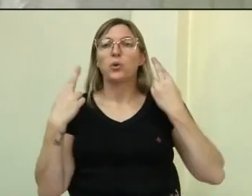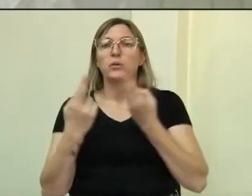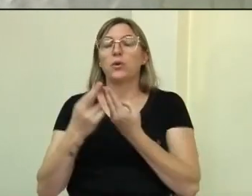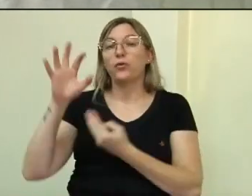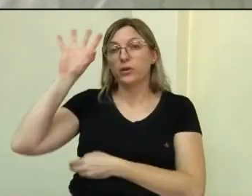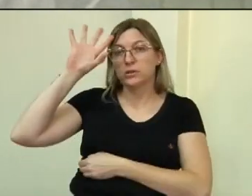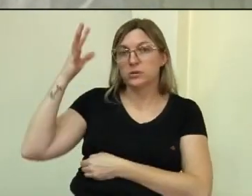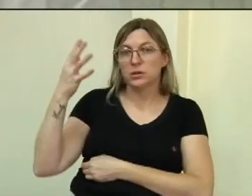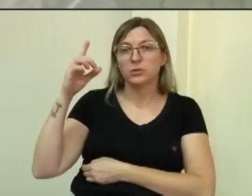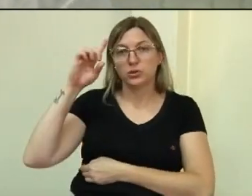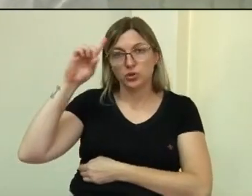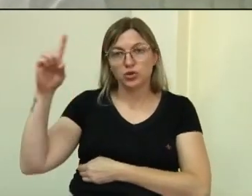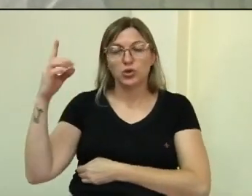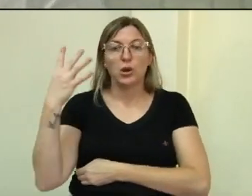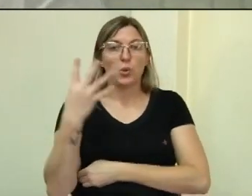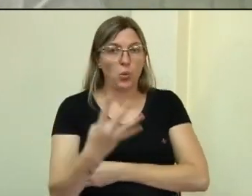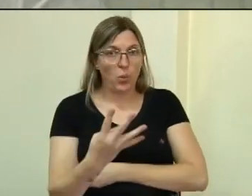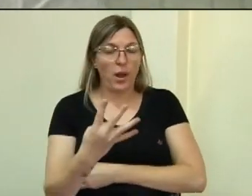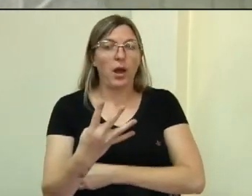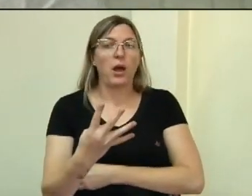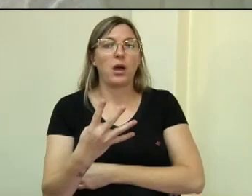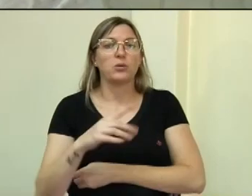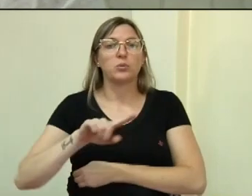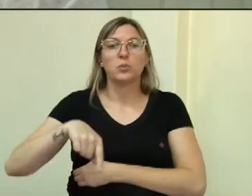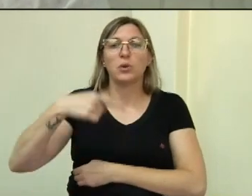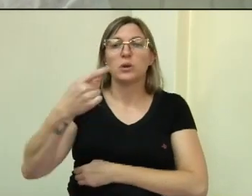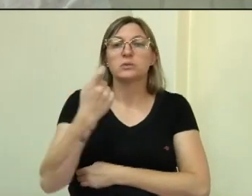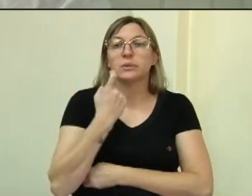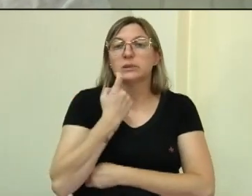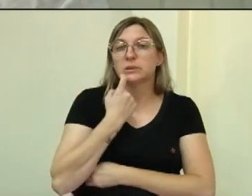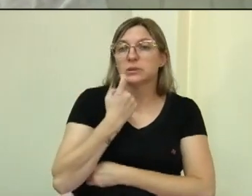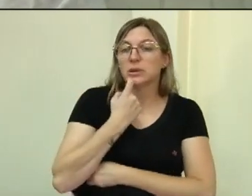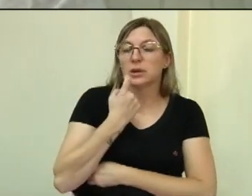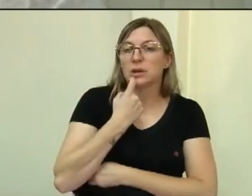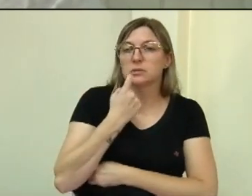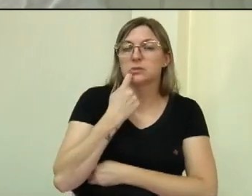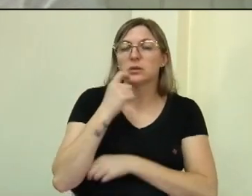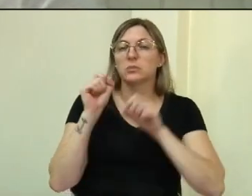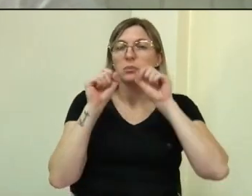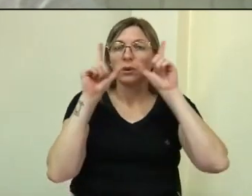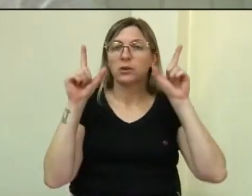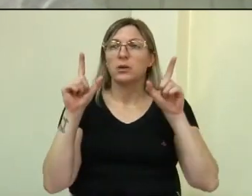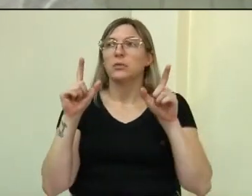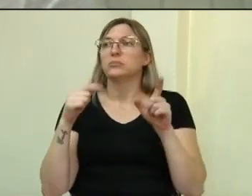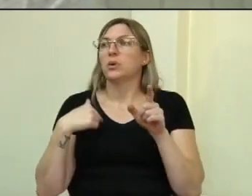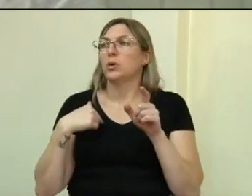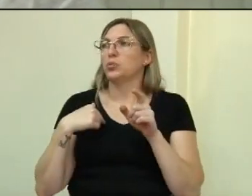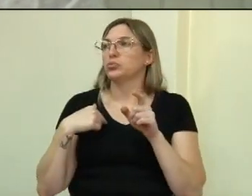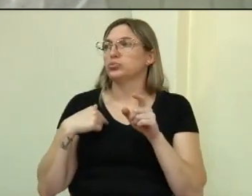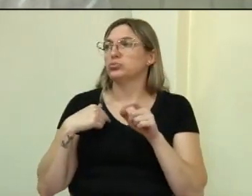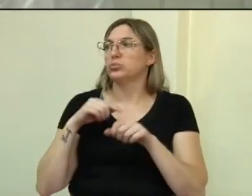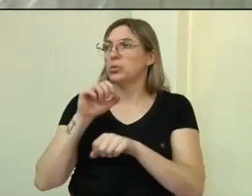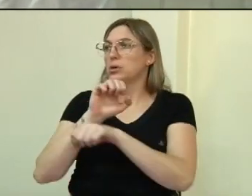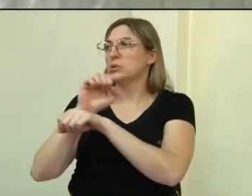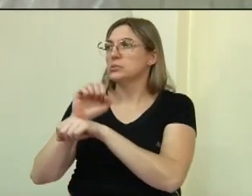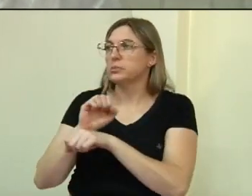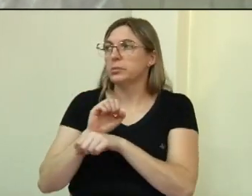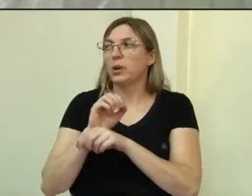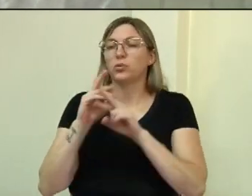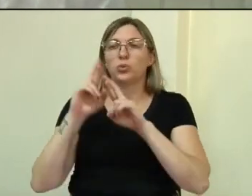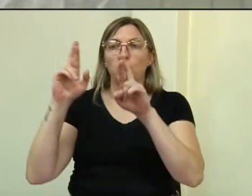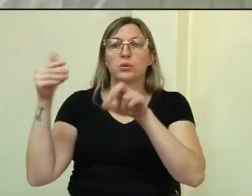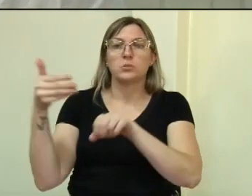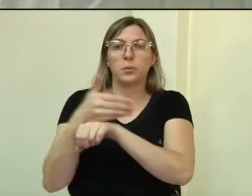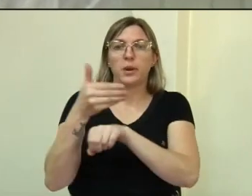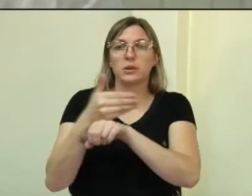de contar com a presença de todos, para que a gente possa, inclusive, estive conversando com o diretor da Fundação Hospitalar, para